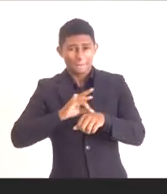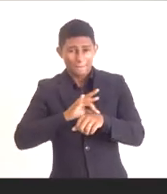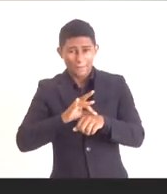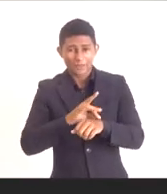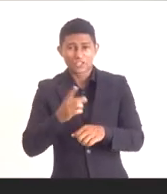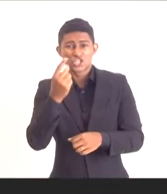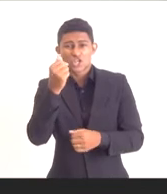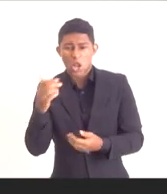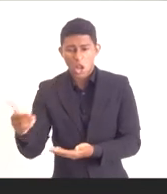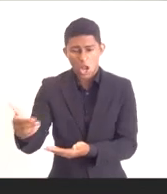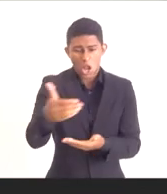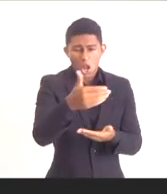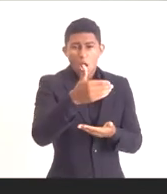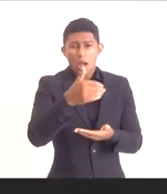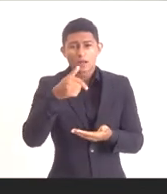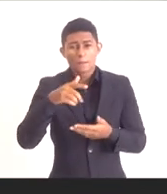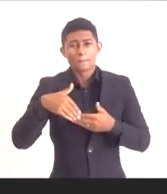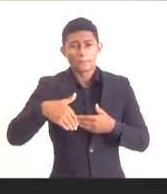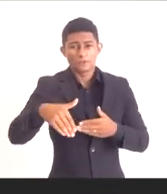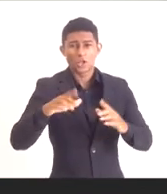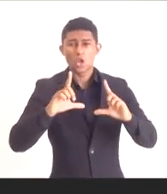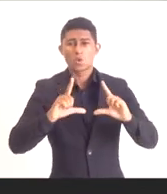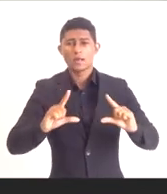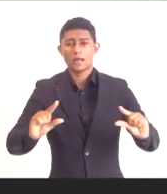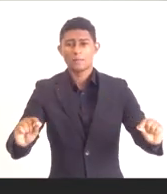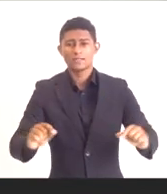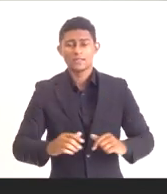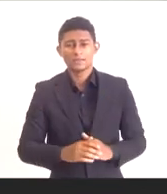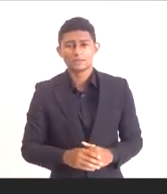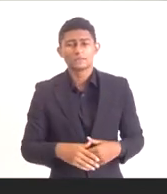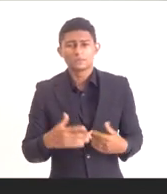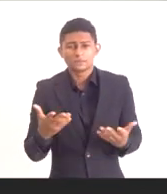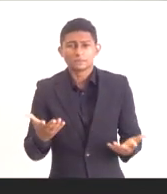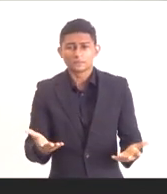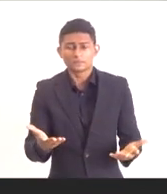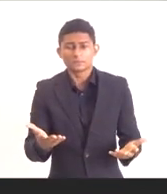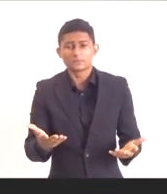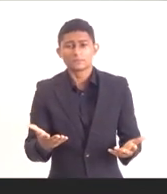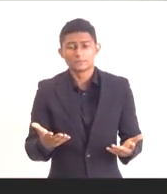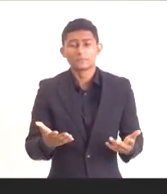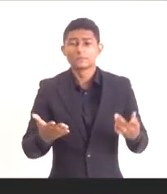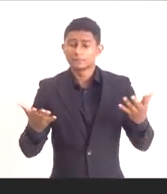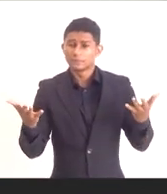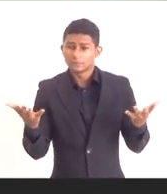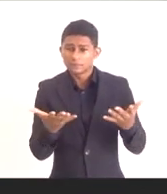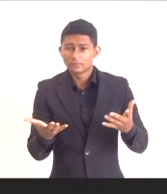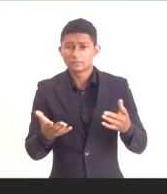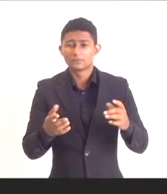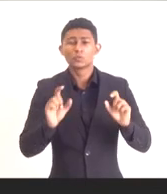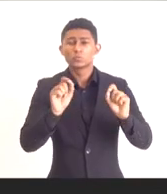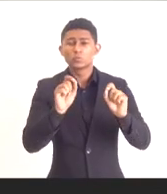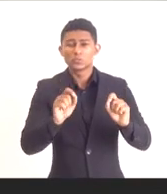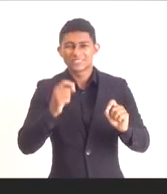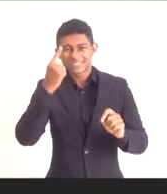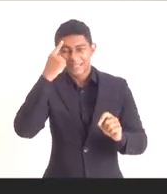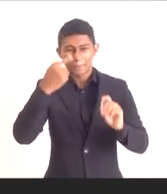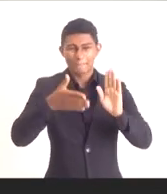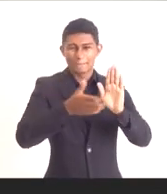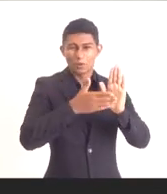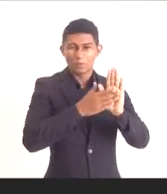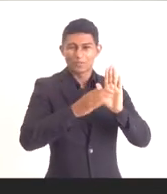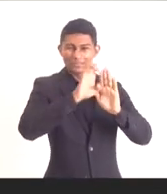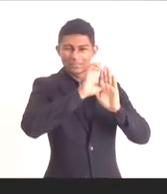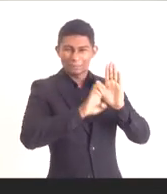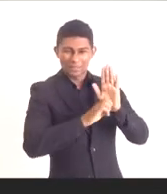sempre foi tratada com a urgência que nossas demandas exigem. Atualmente, após a aprovação de uma proposta de